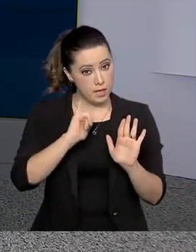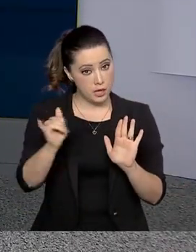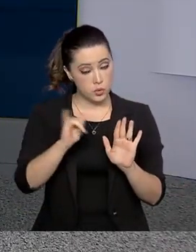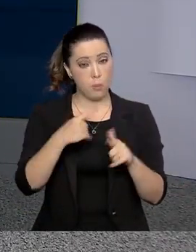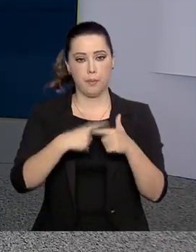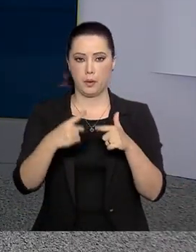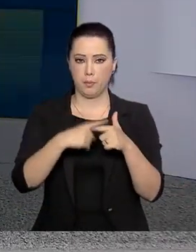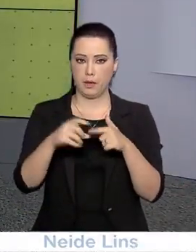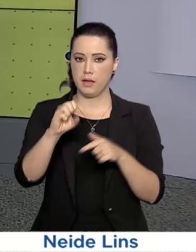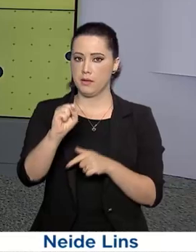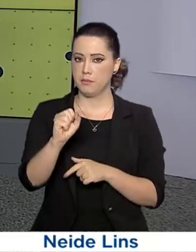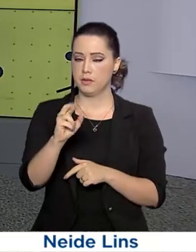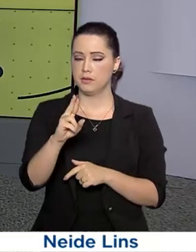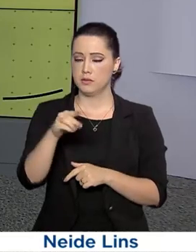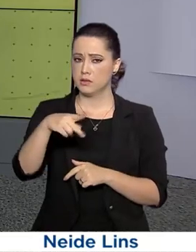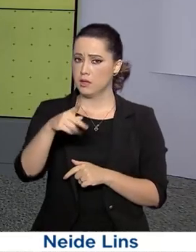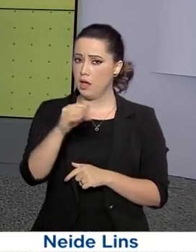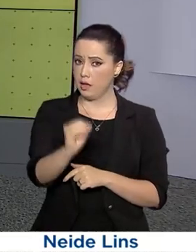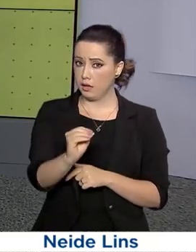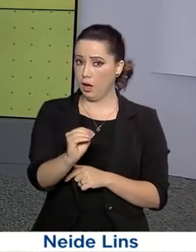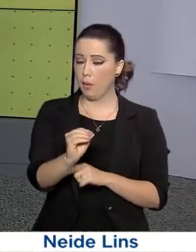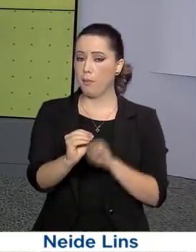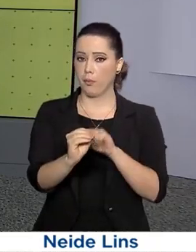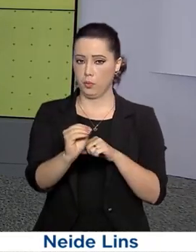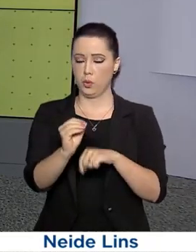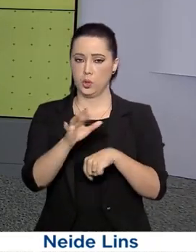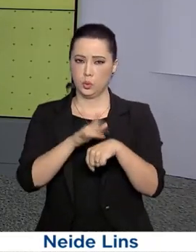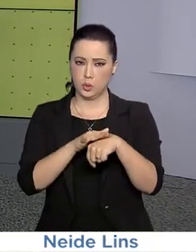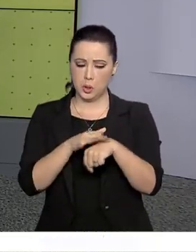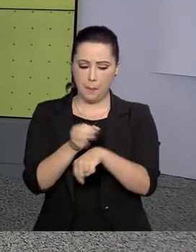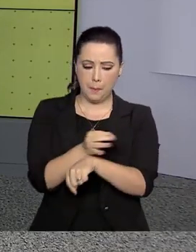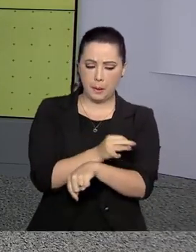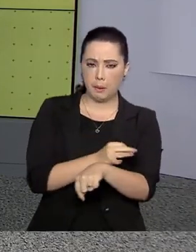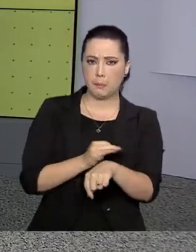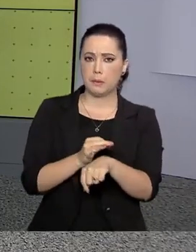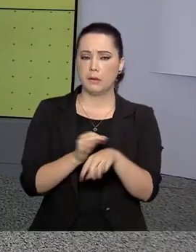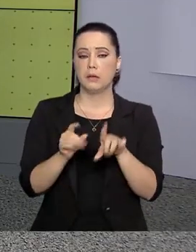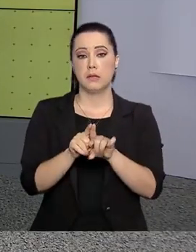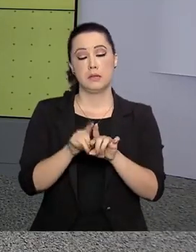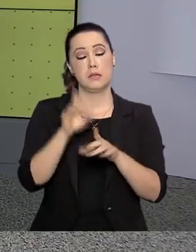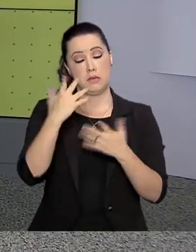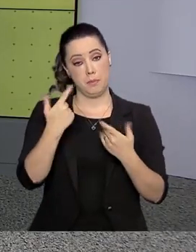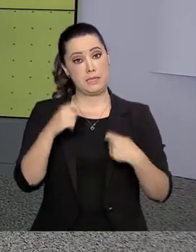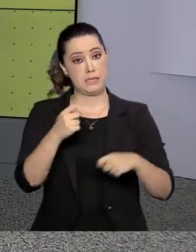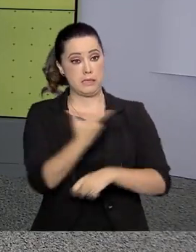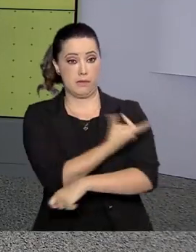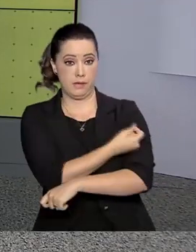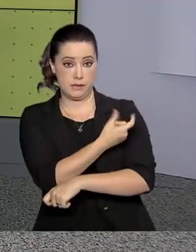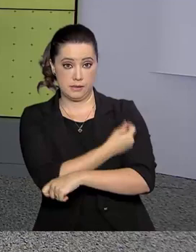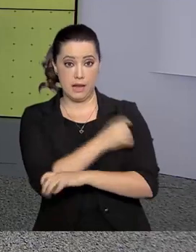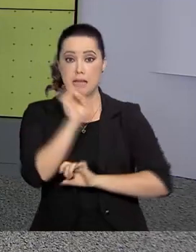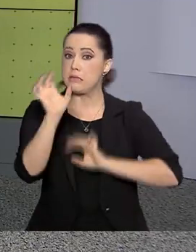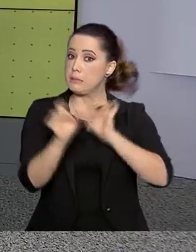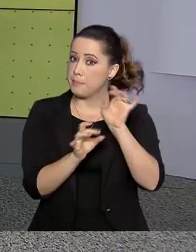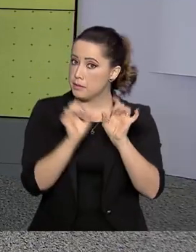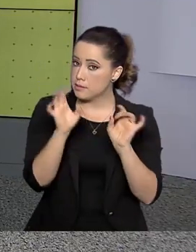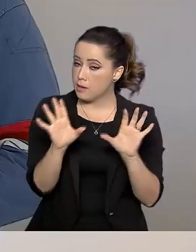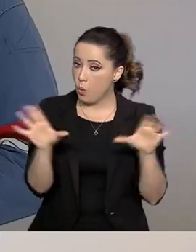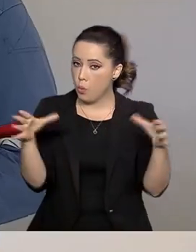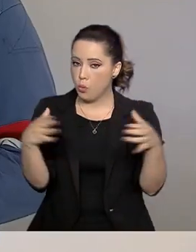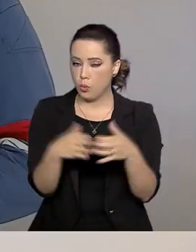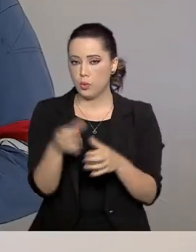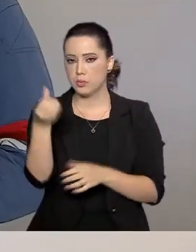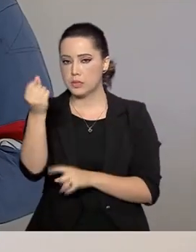recomendação do Ministério da Saúde é manter a vacinação atualizada, especialmente dos bebês de seis meses a um ano de idade.